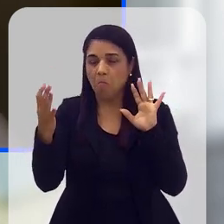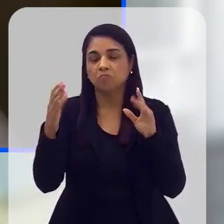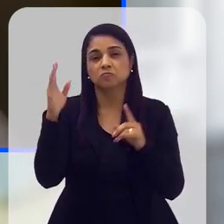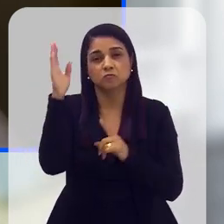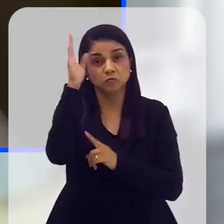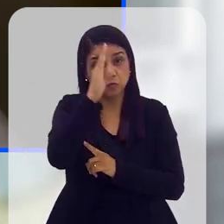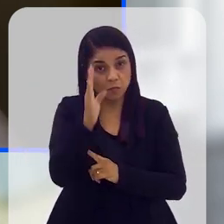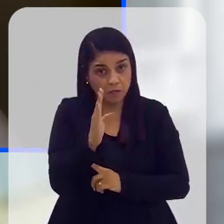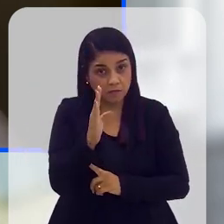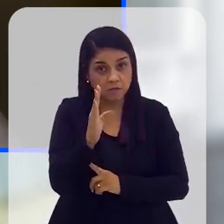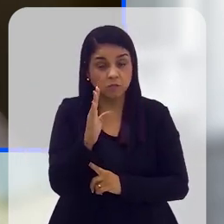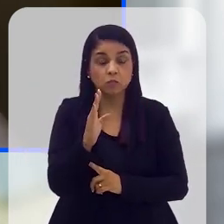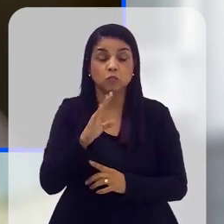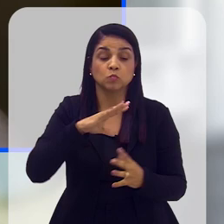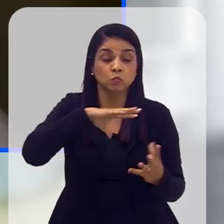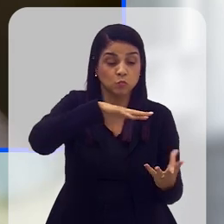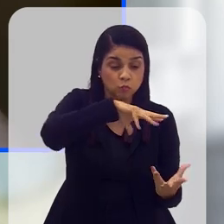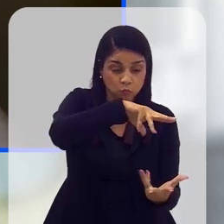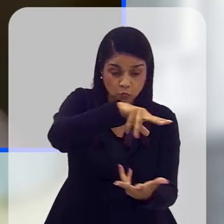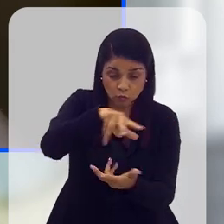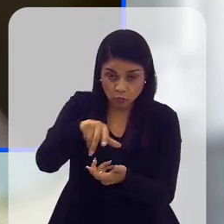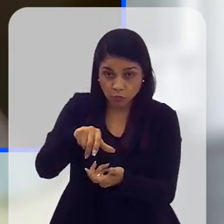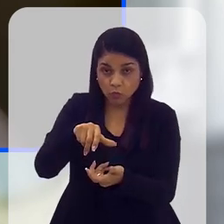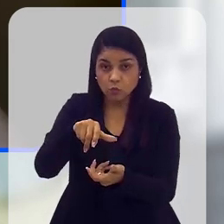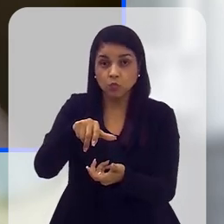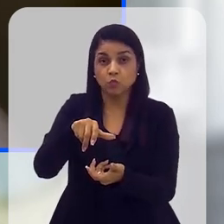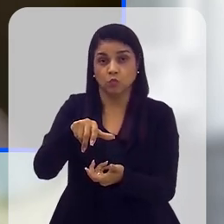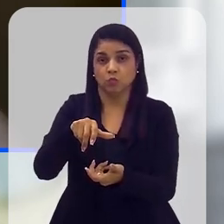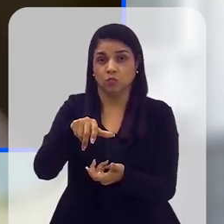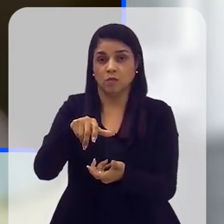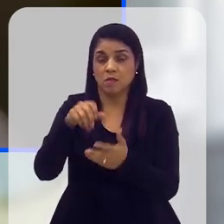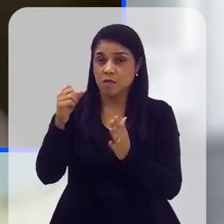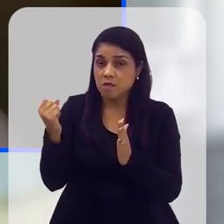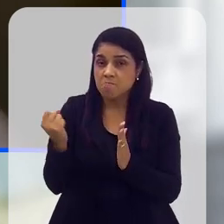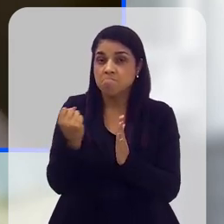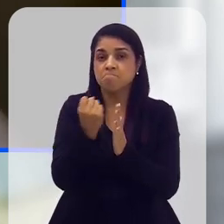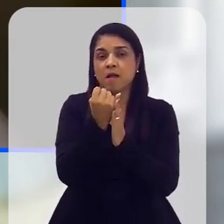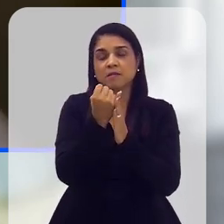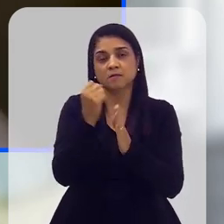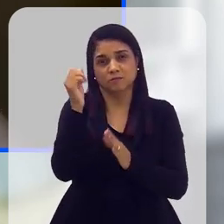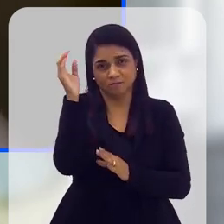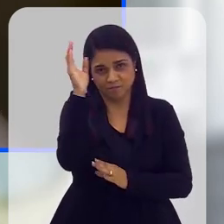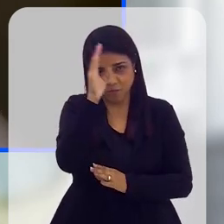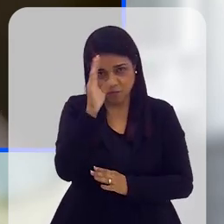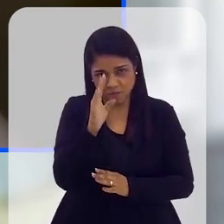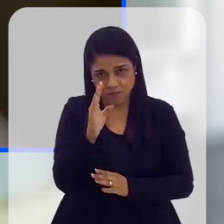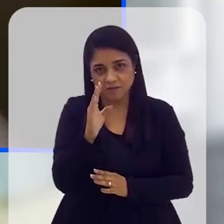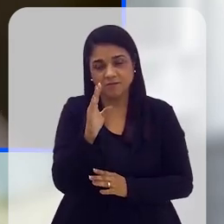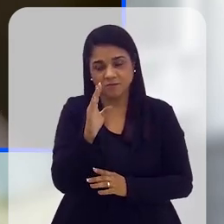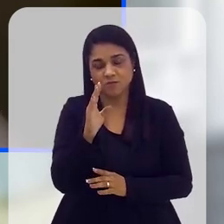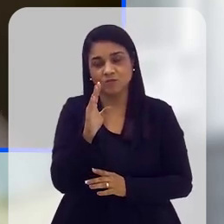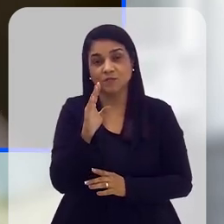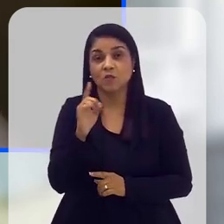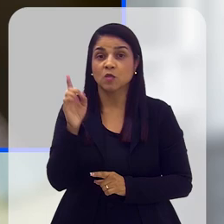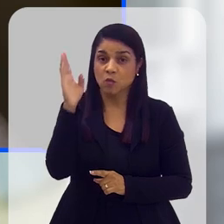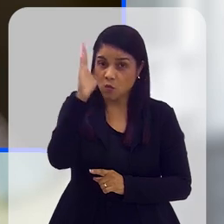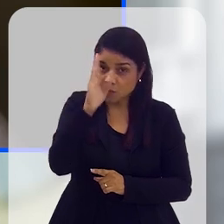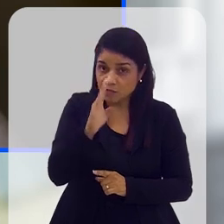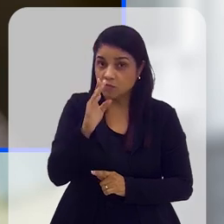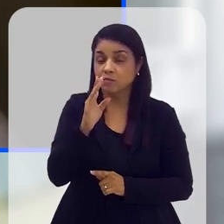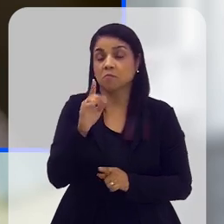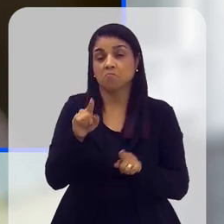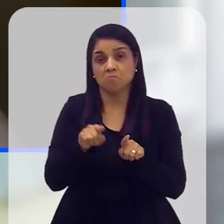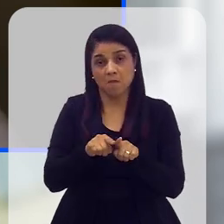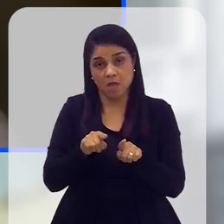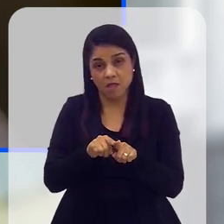considerável no Brasil e no mundo, na verdade, mundo, e impactando diretamente o Brasil e o Brasil também sendo